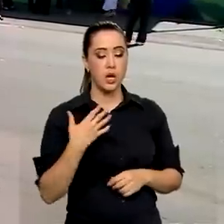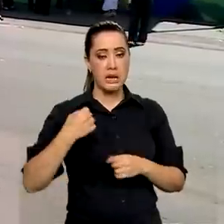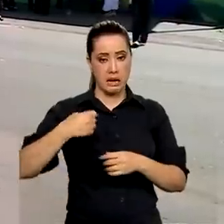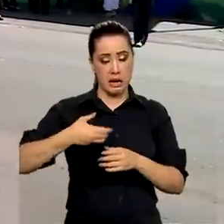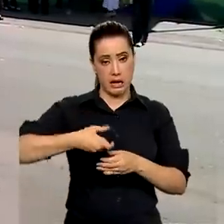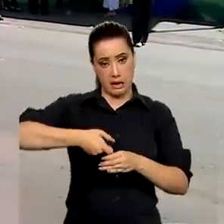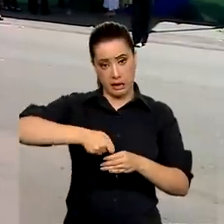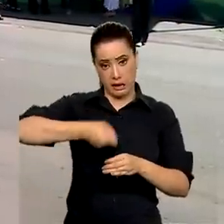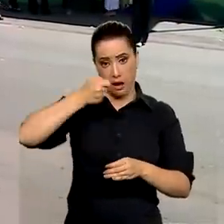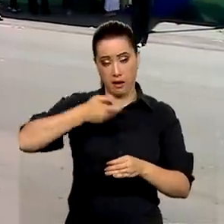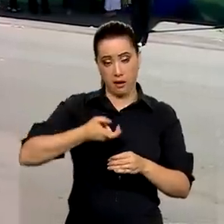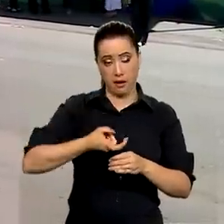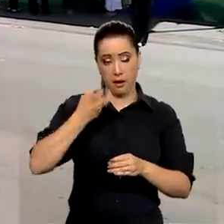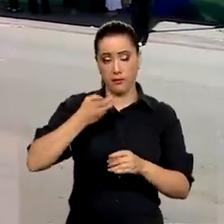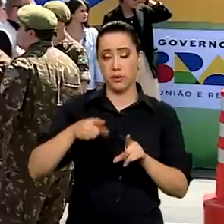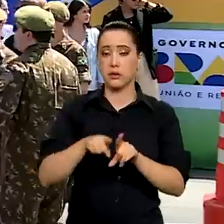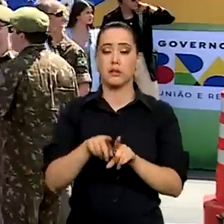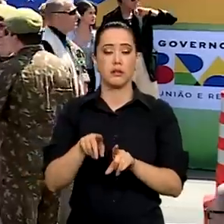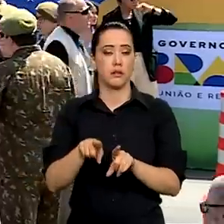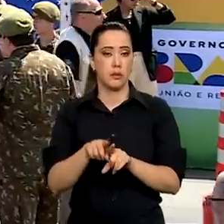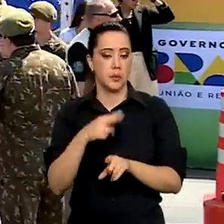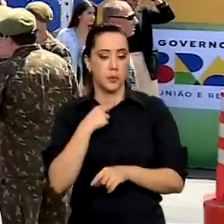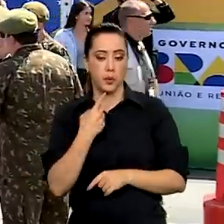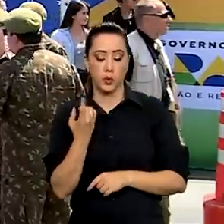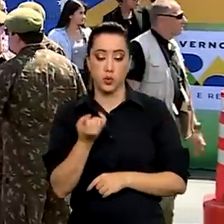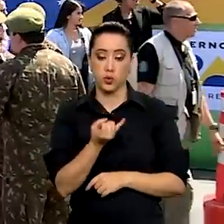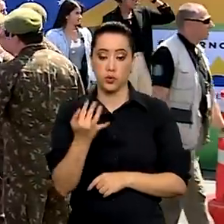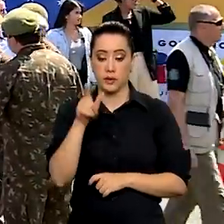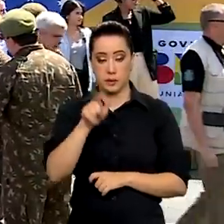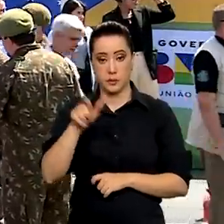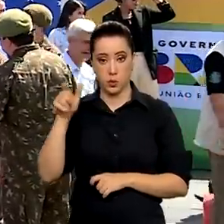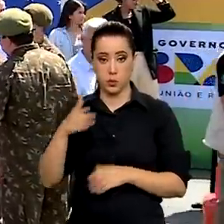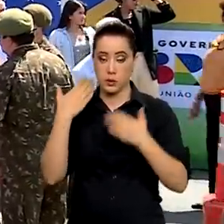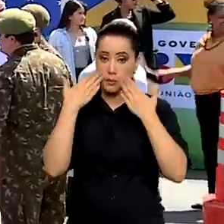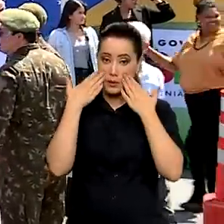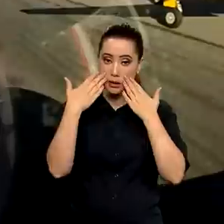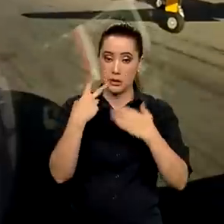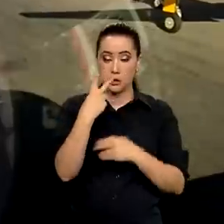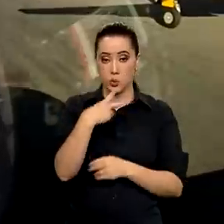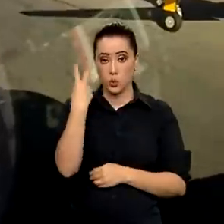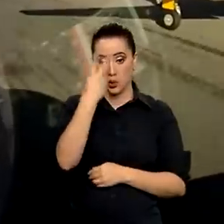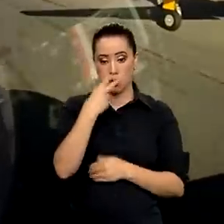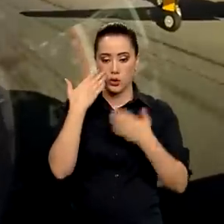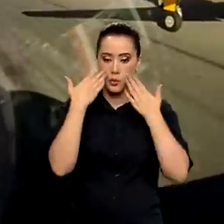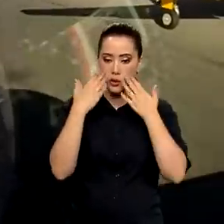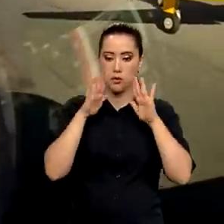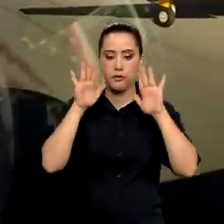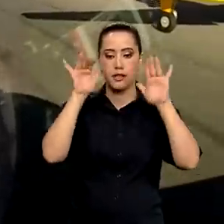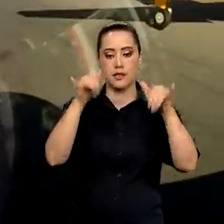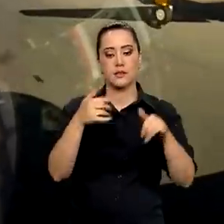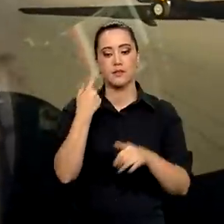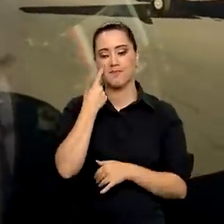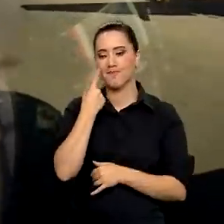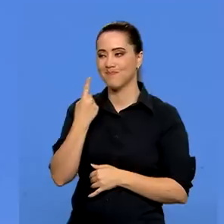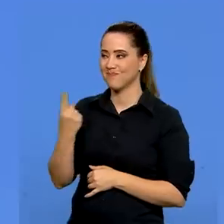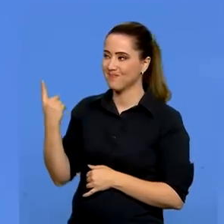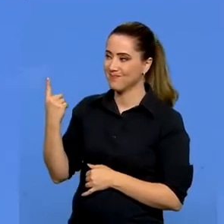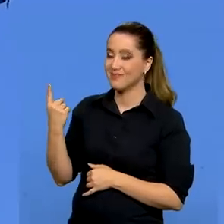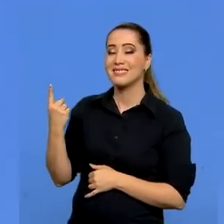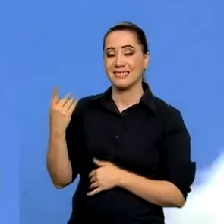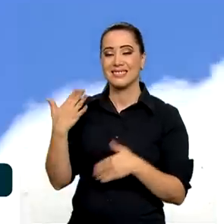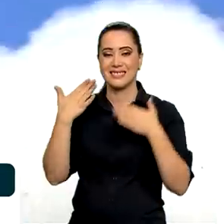estudantes de instituições que farão as apresentações durante duas horas de desfile. O encerramento será feito com a tradicional